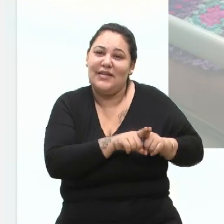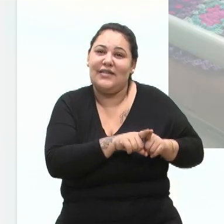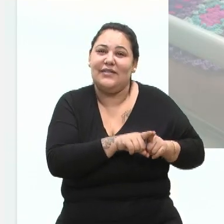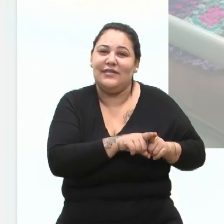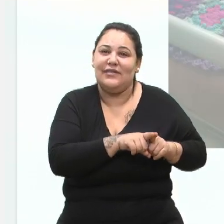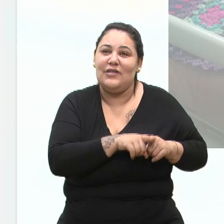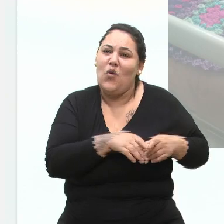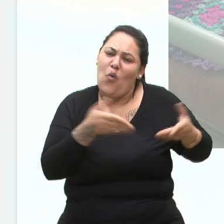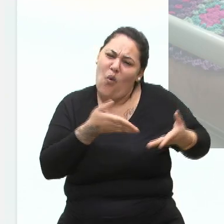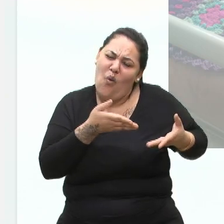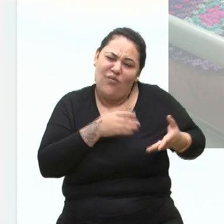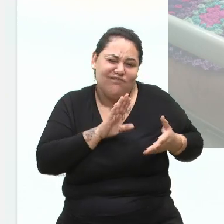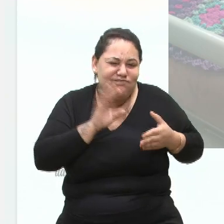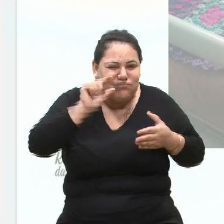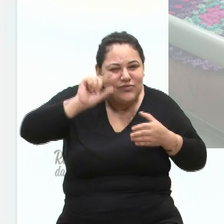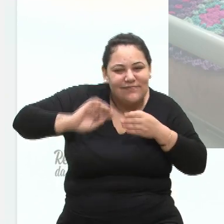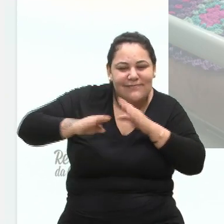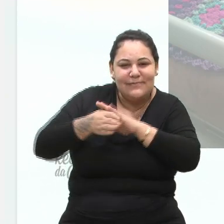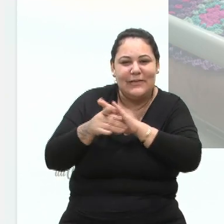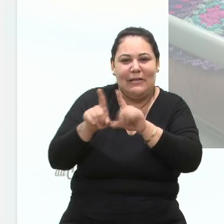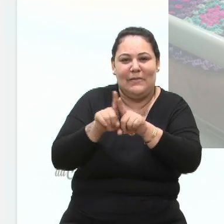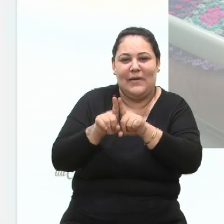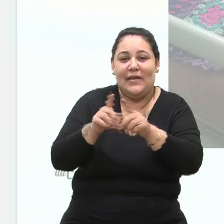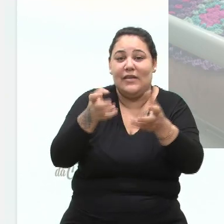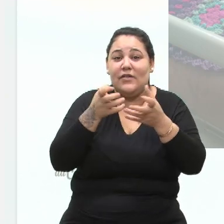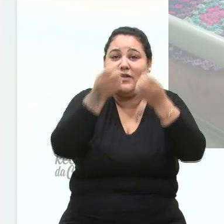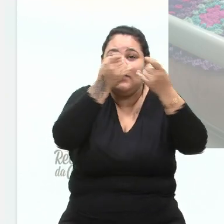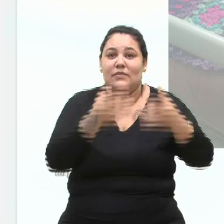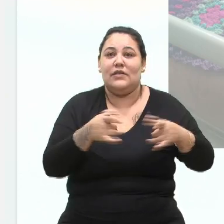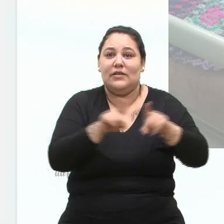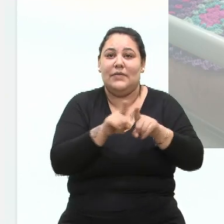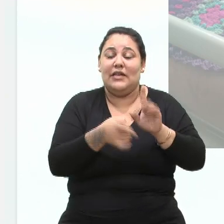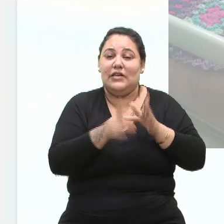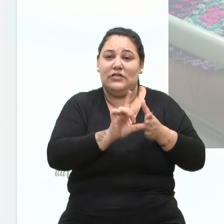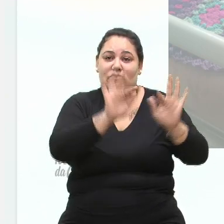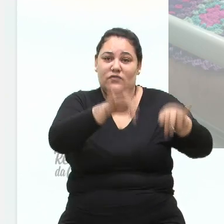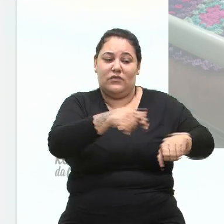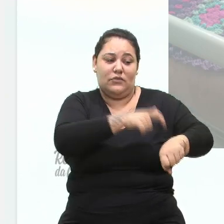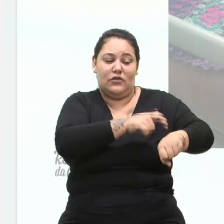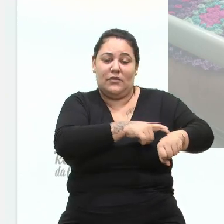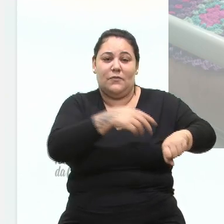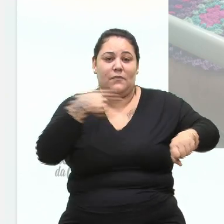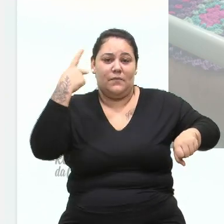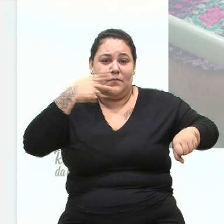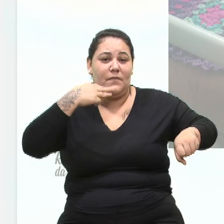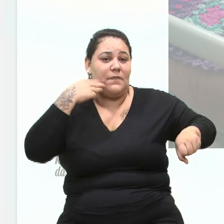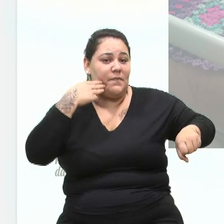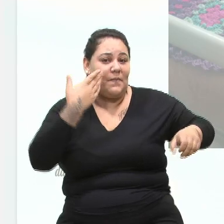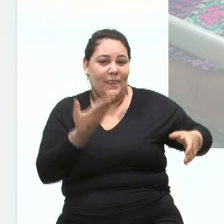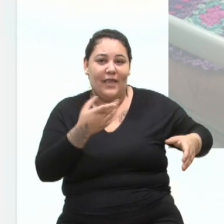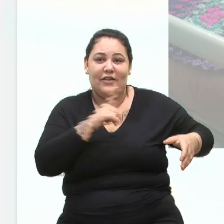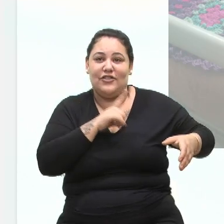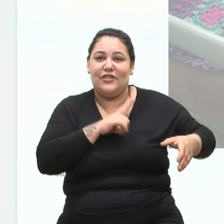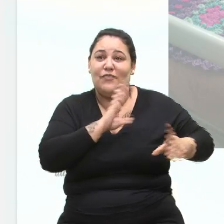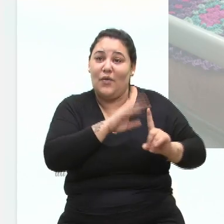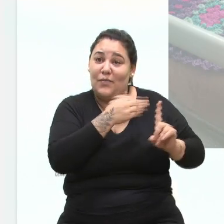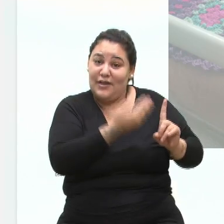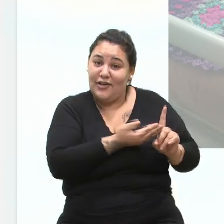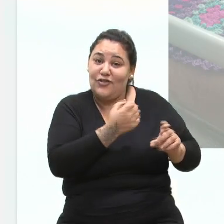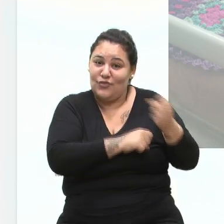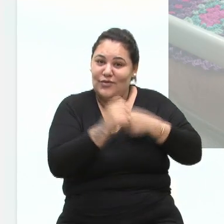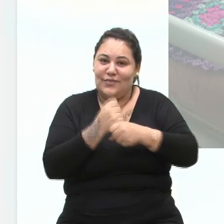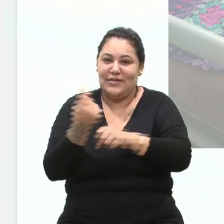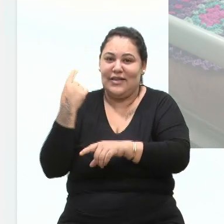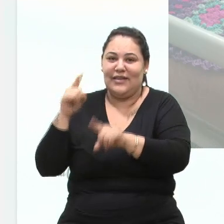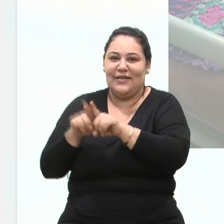está meio que adaptado. E eu quero dizer, antes de terminar meu tempo, vereadora Marisol, que nós tivemos uma homenagem, o ano passado,